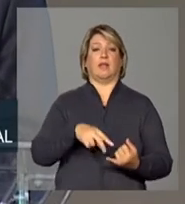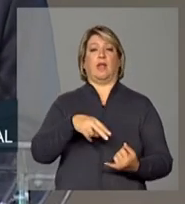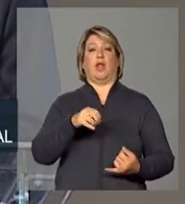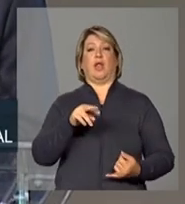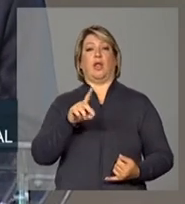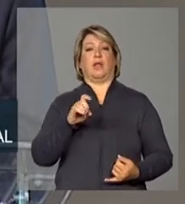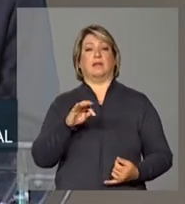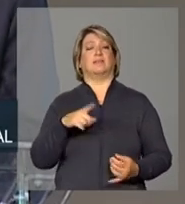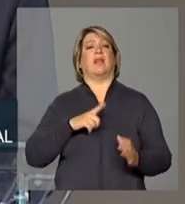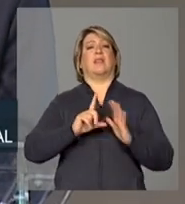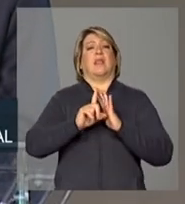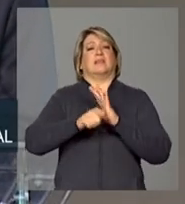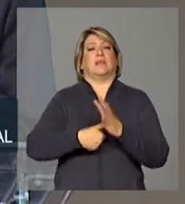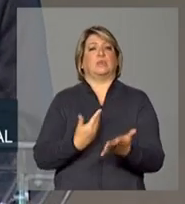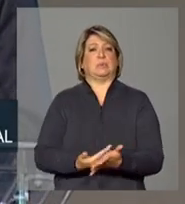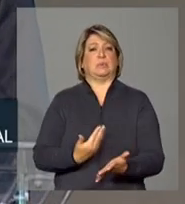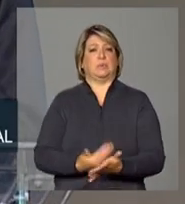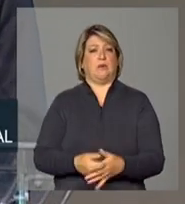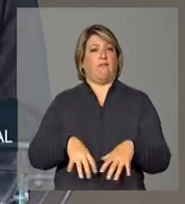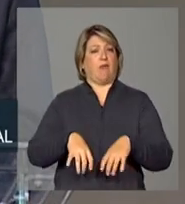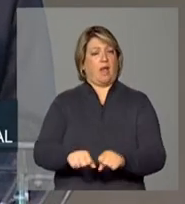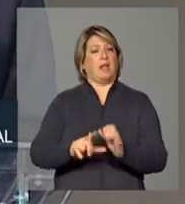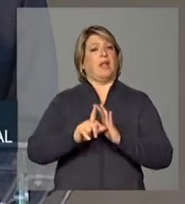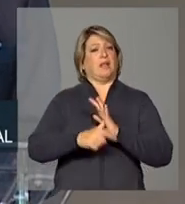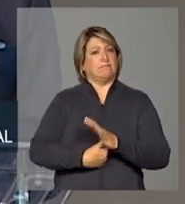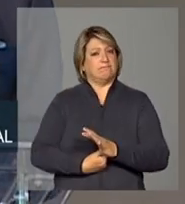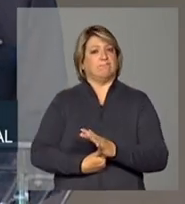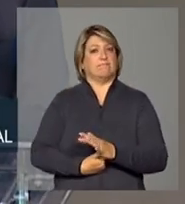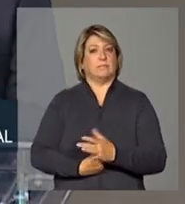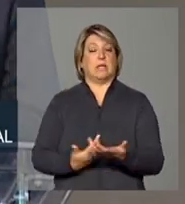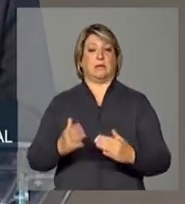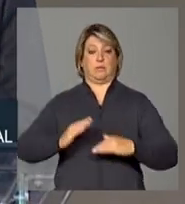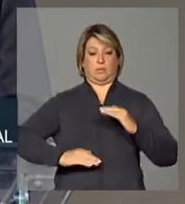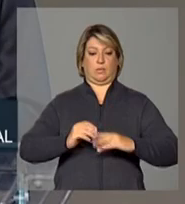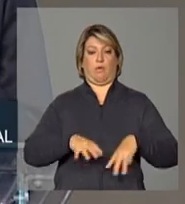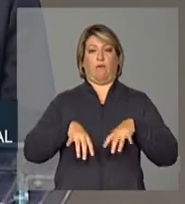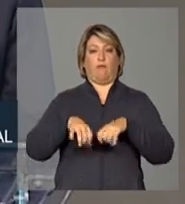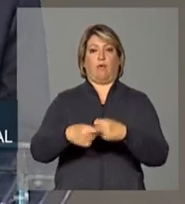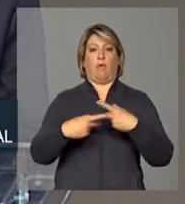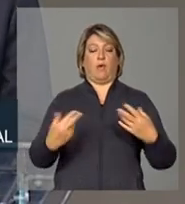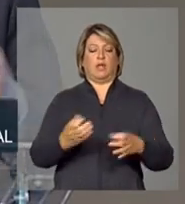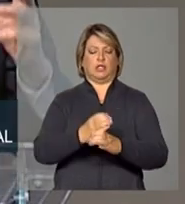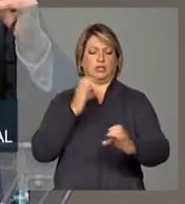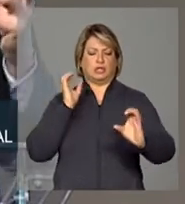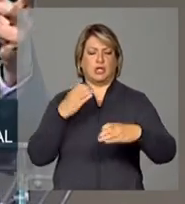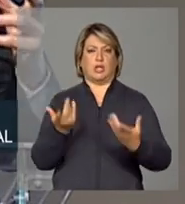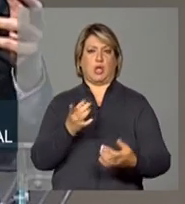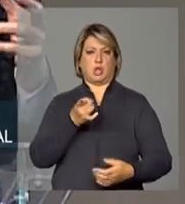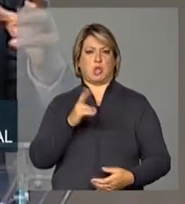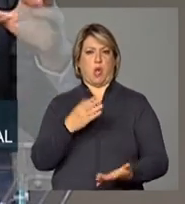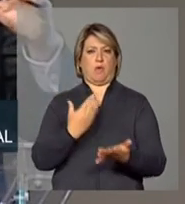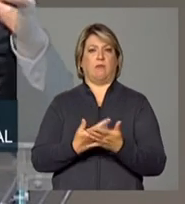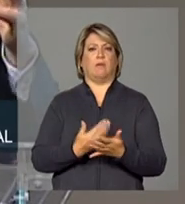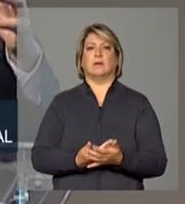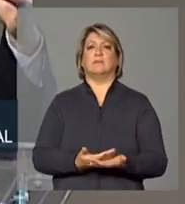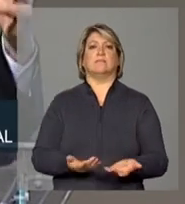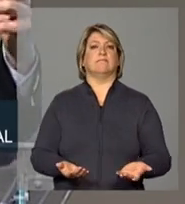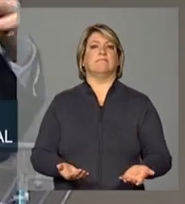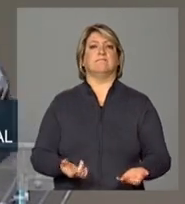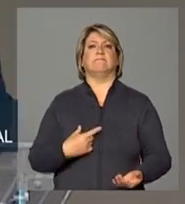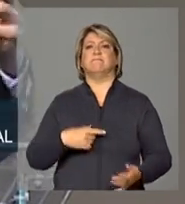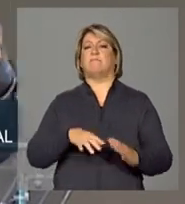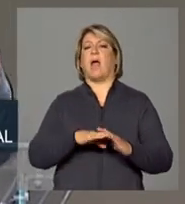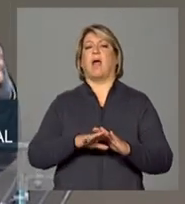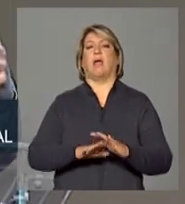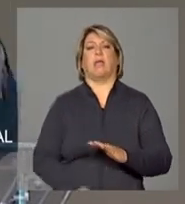está abaixo a qualificação o número de engenheiros o número de doutores a qualificação está